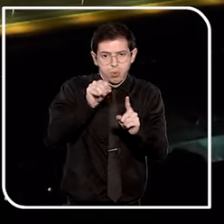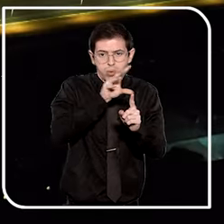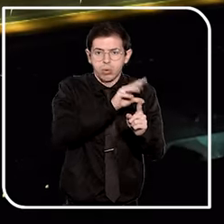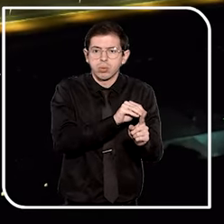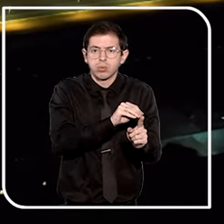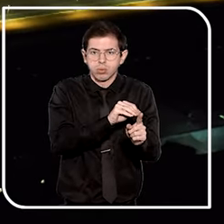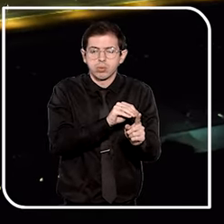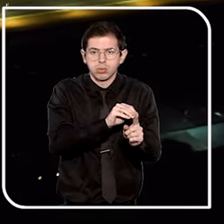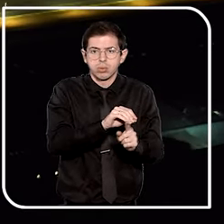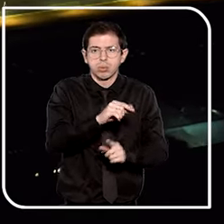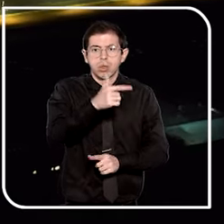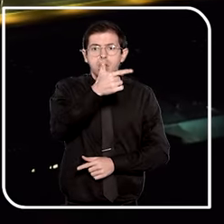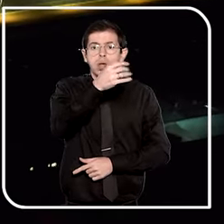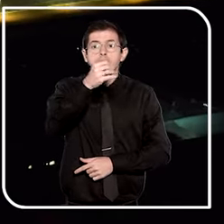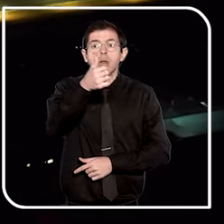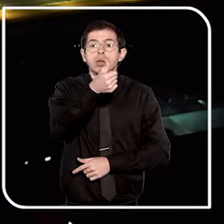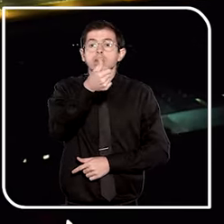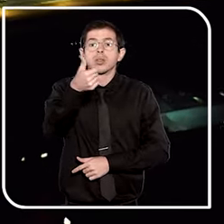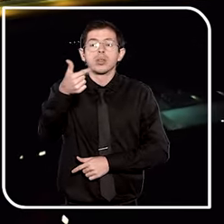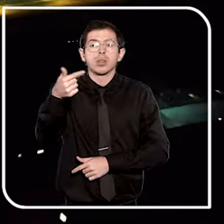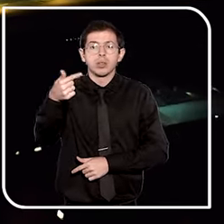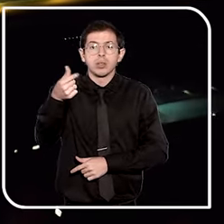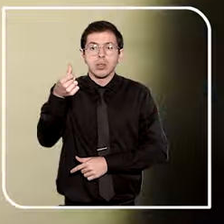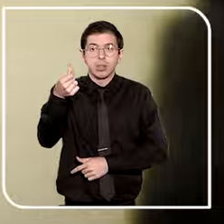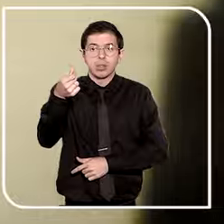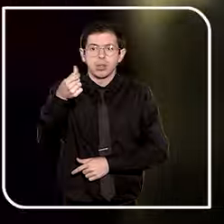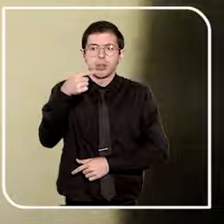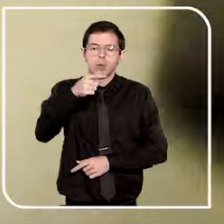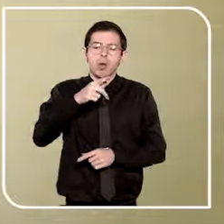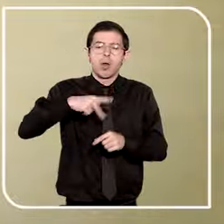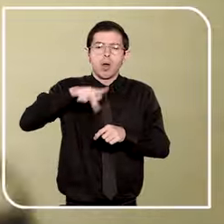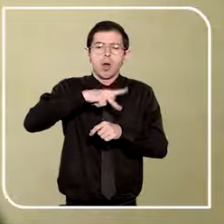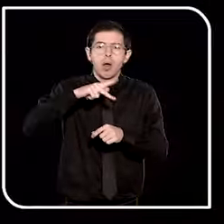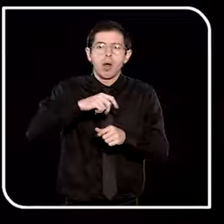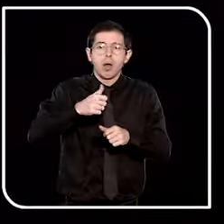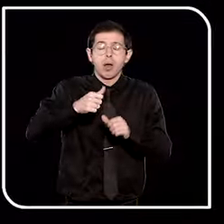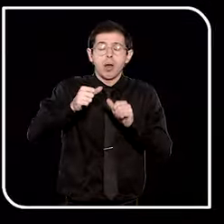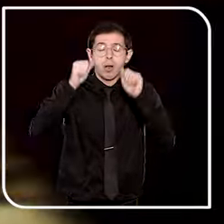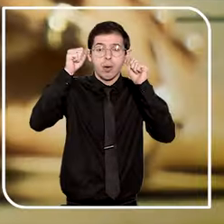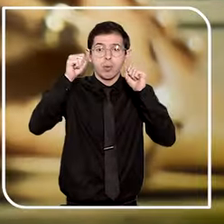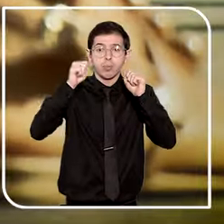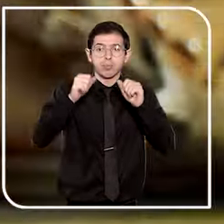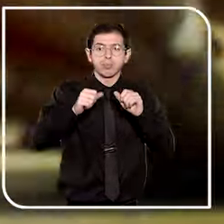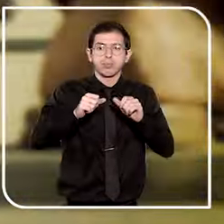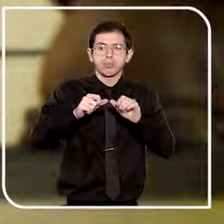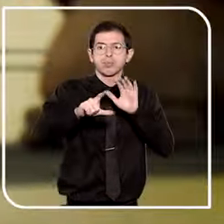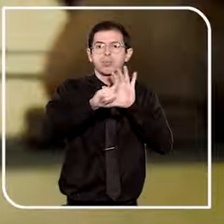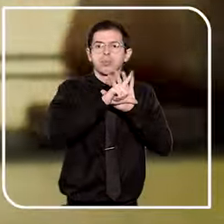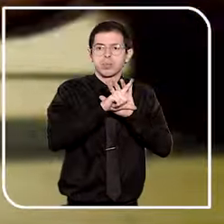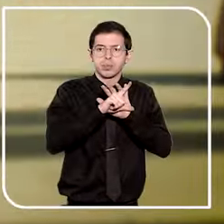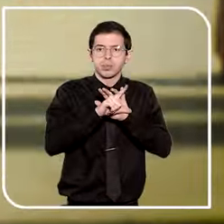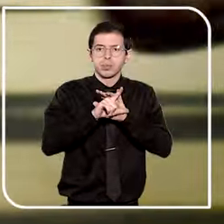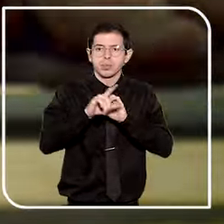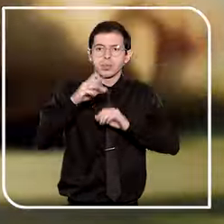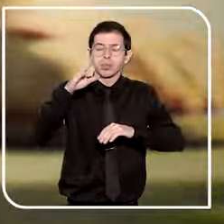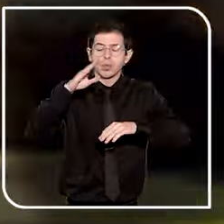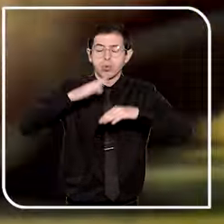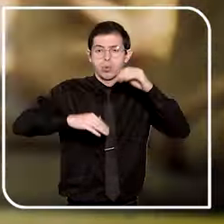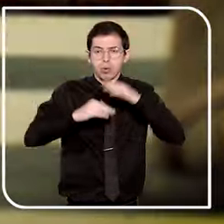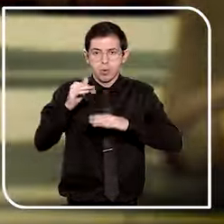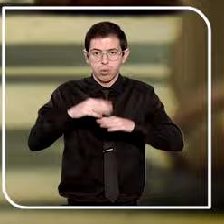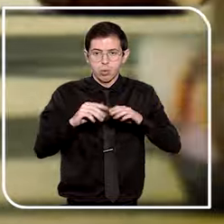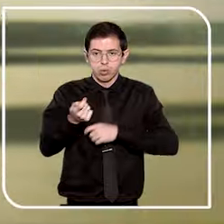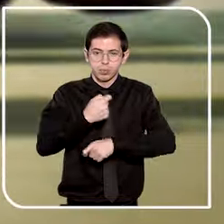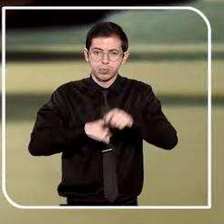Em 2016, o país ganhou a primeira legislação sobre o tráfico de pessoas. O movimento em defesa à